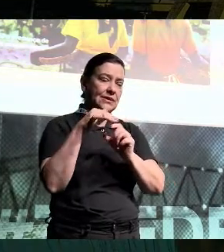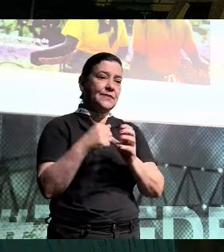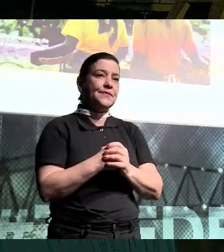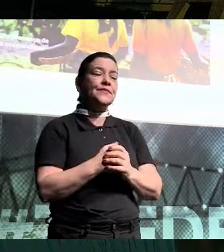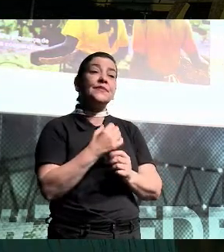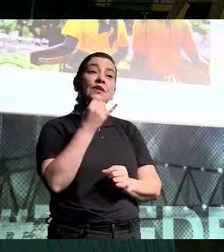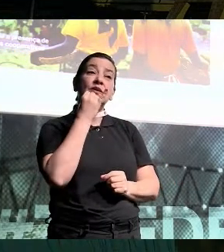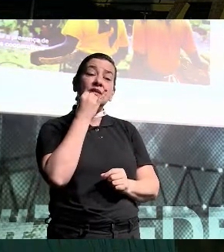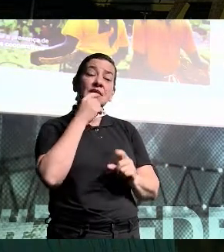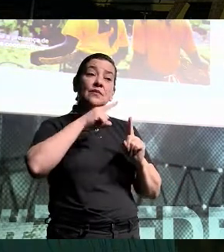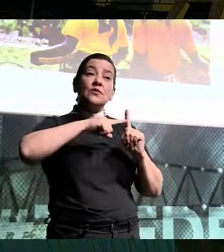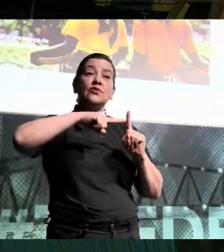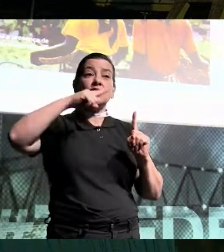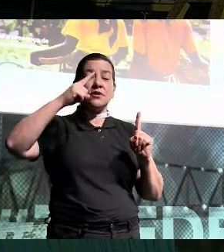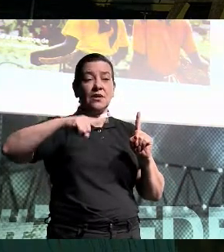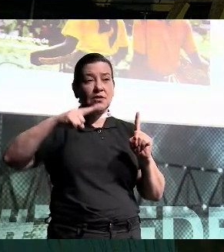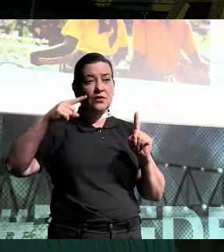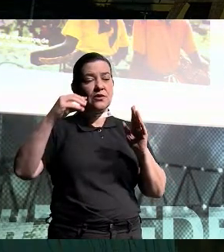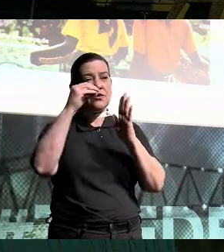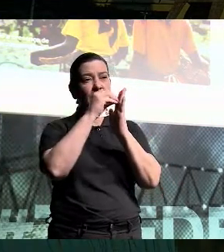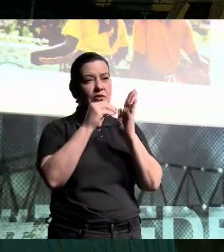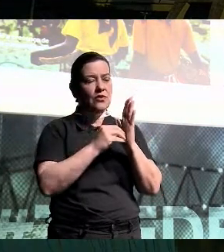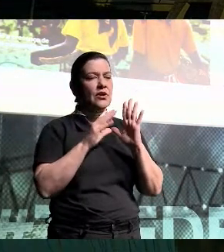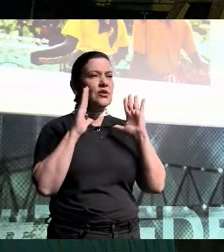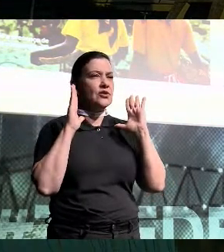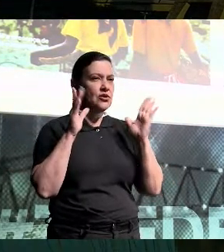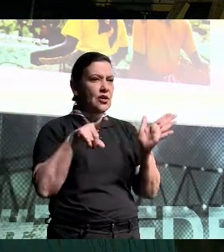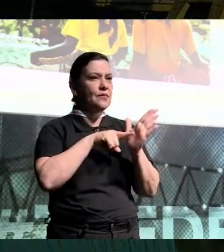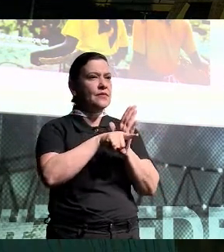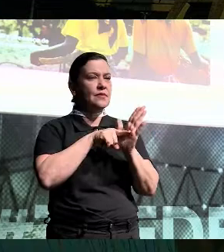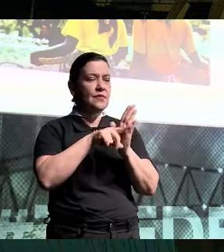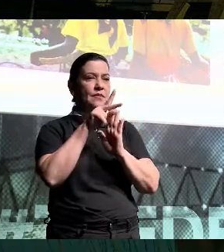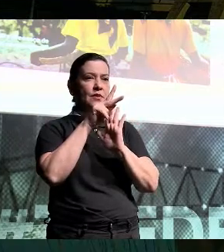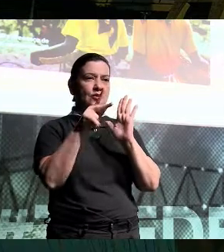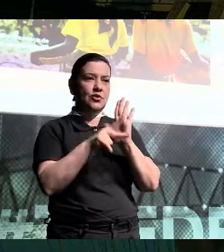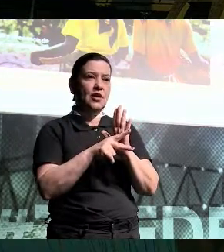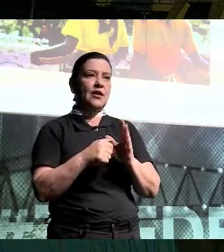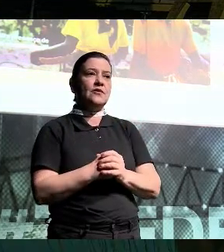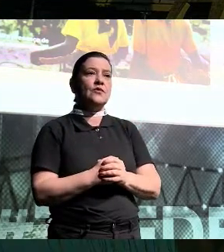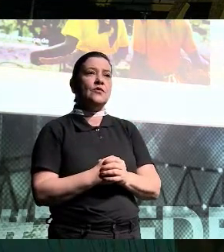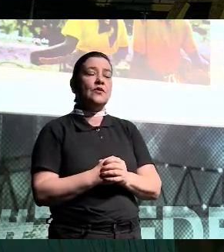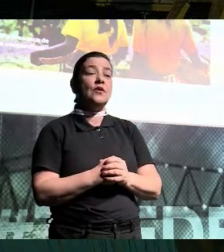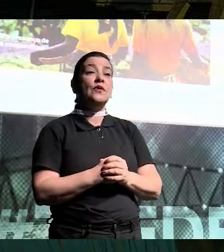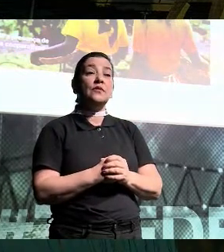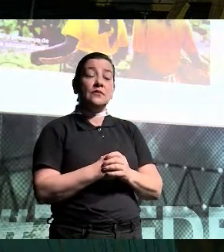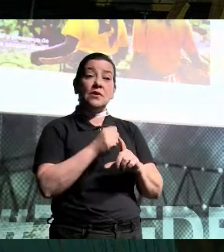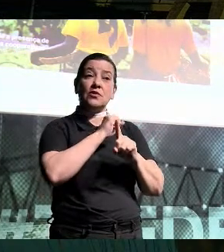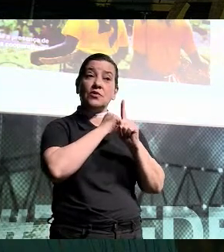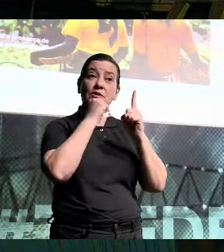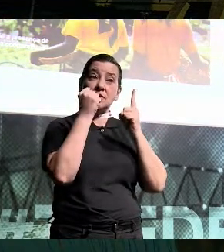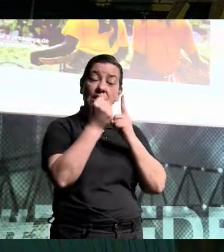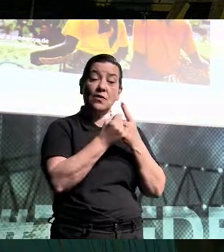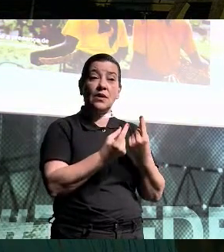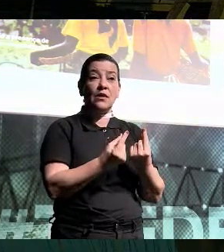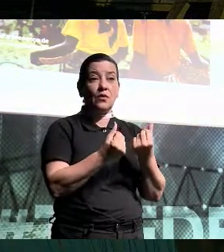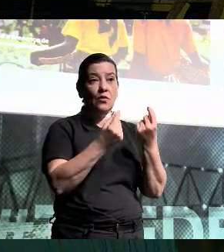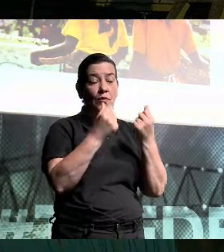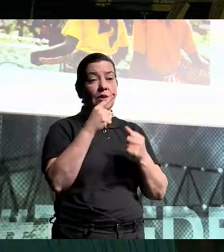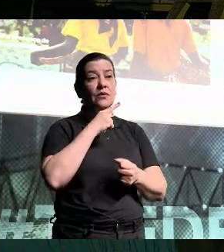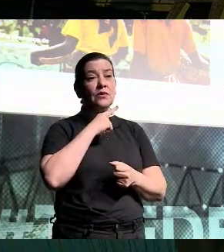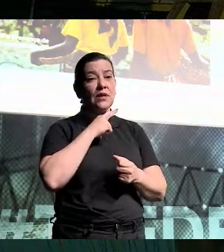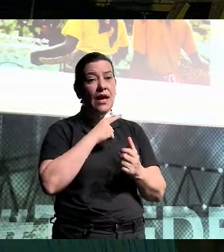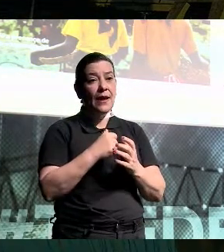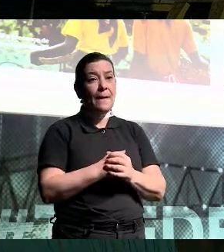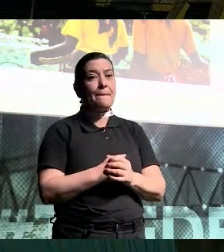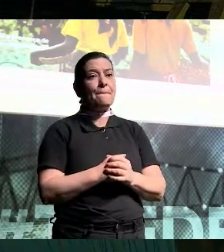dando exemplos de indicadores que a gente coloca e que a gente já mensura nesse projeto. Dentro do recorte social e econômico, a gente tem